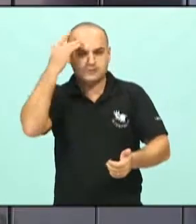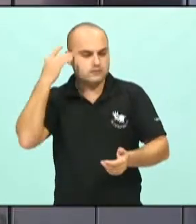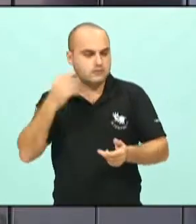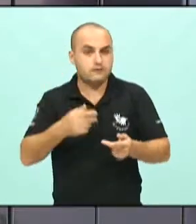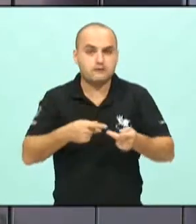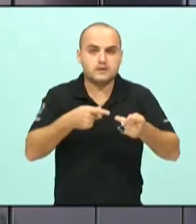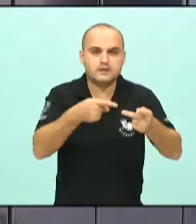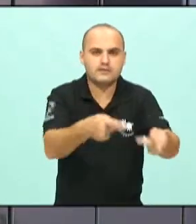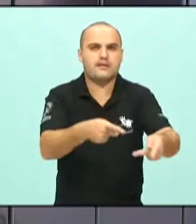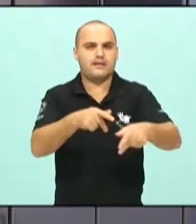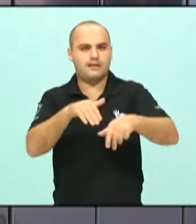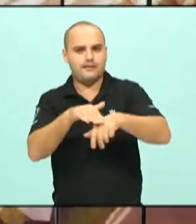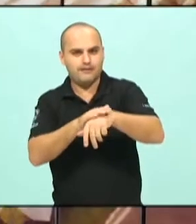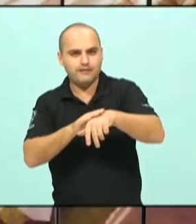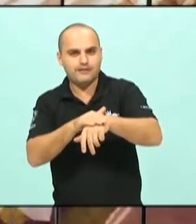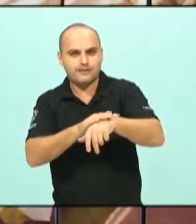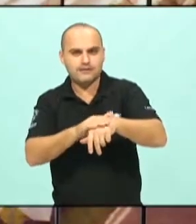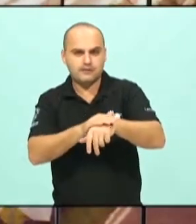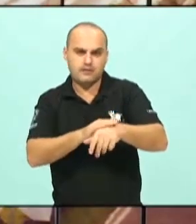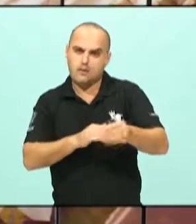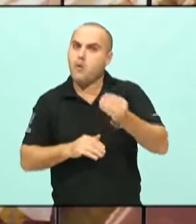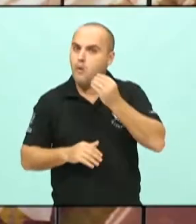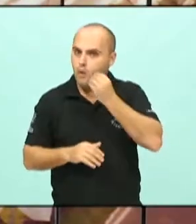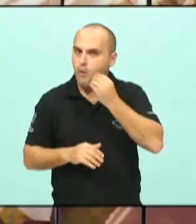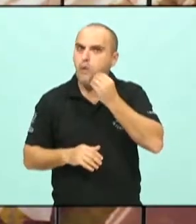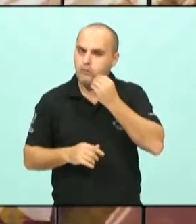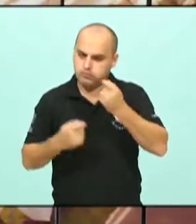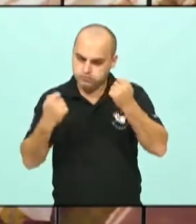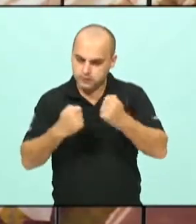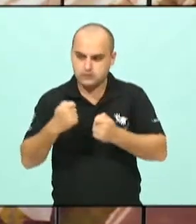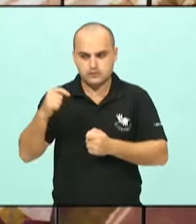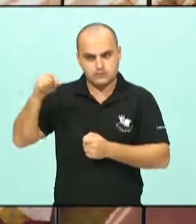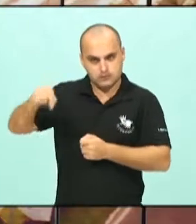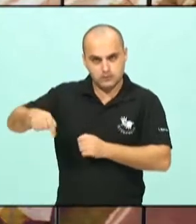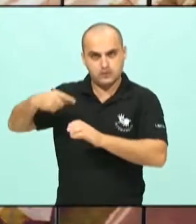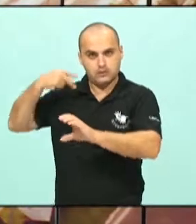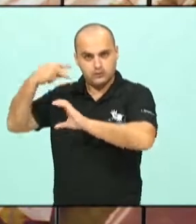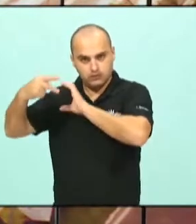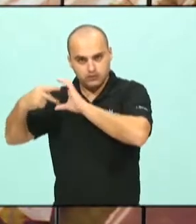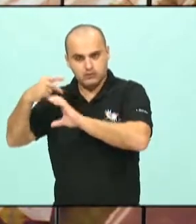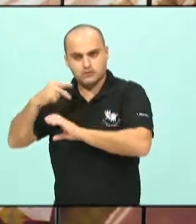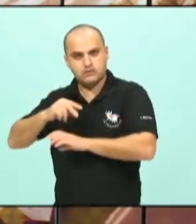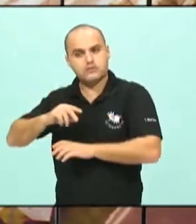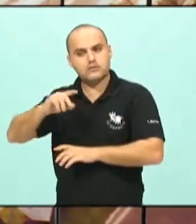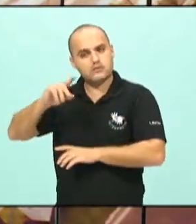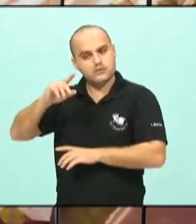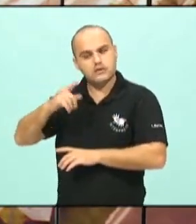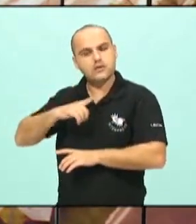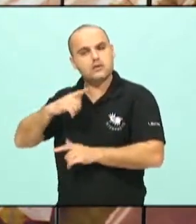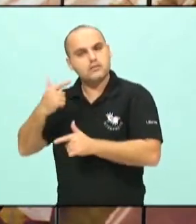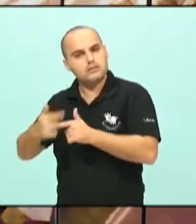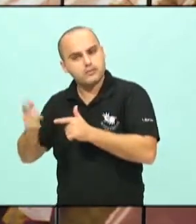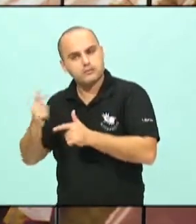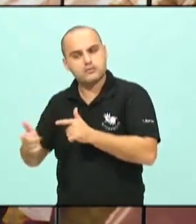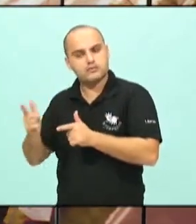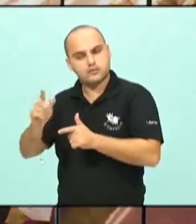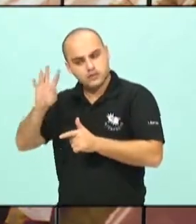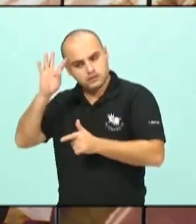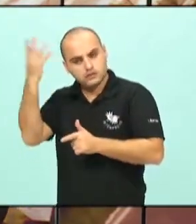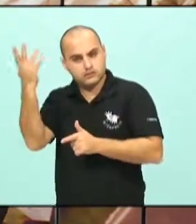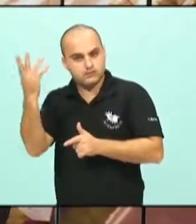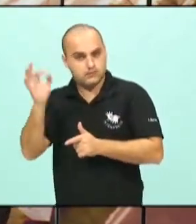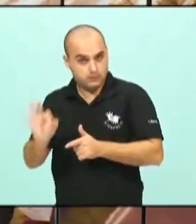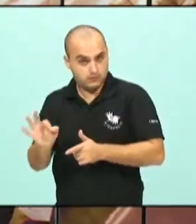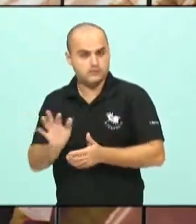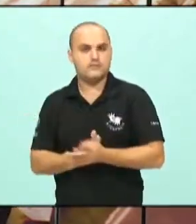conversando, está lá. É óbvio que tem que vir à Câmara e ao seu gabinete resolver o burocrático, não é?